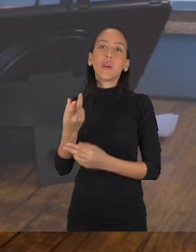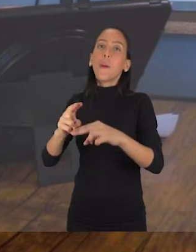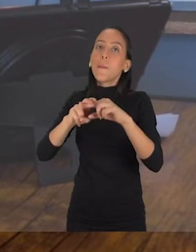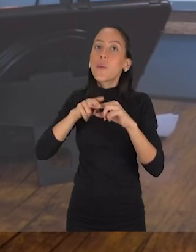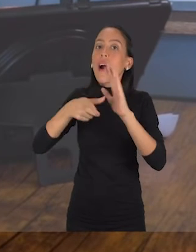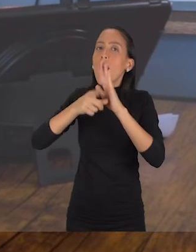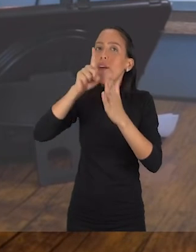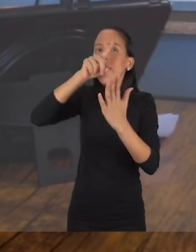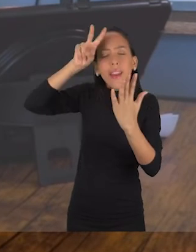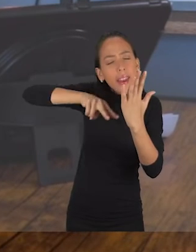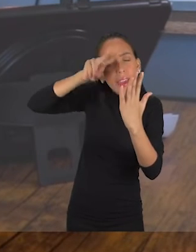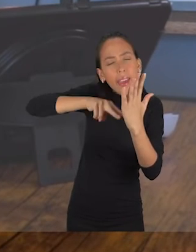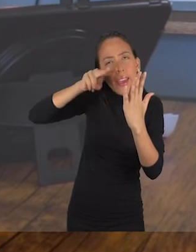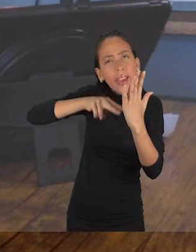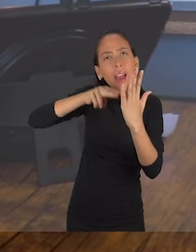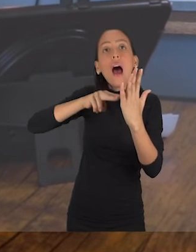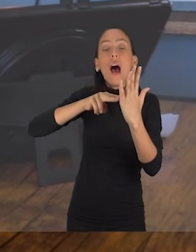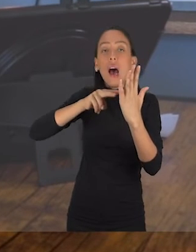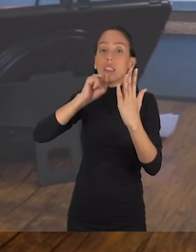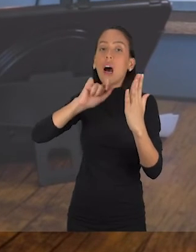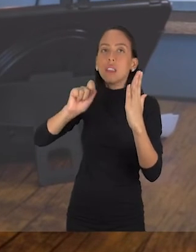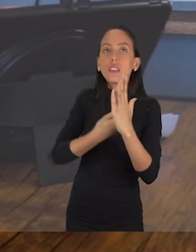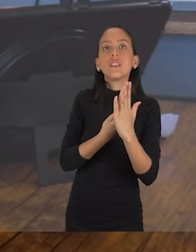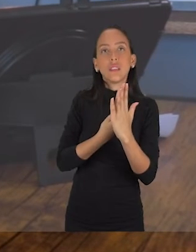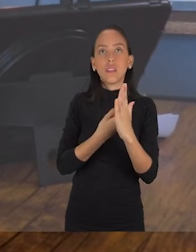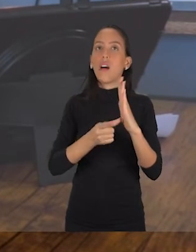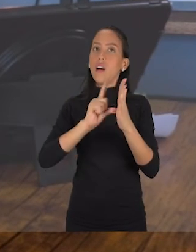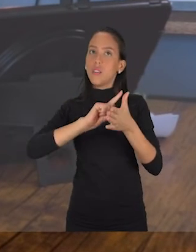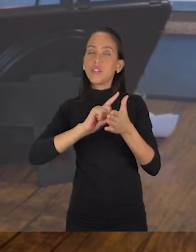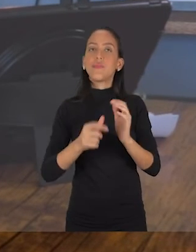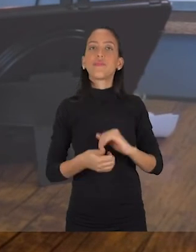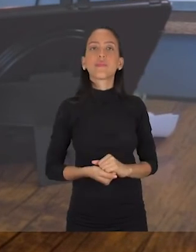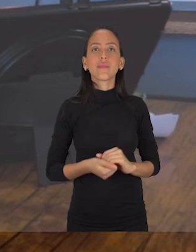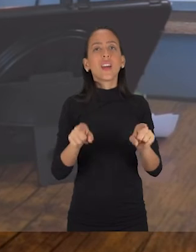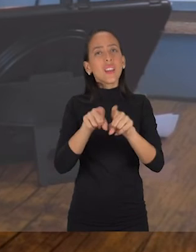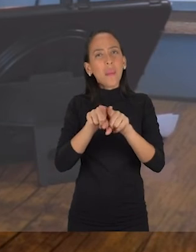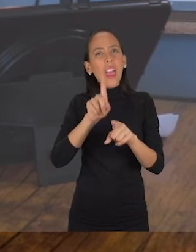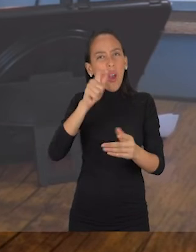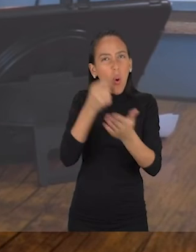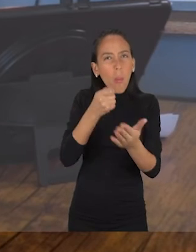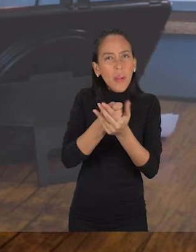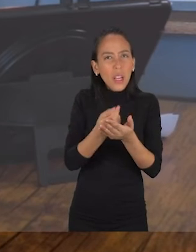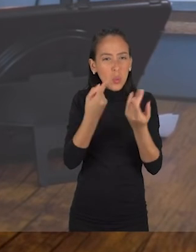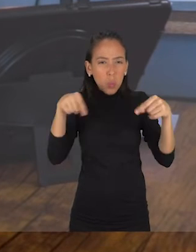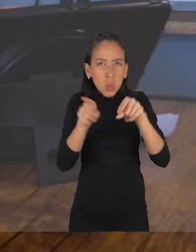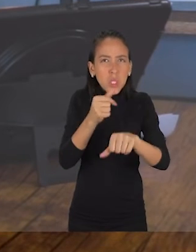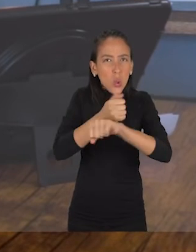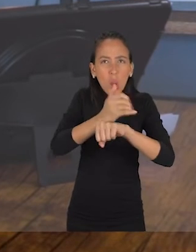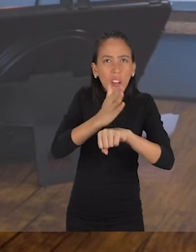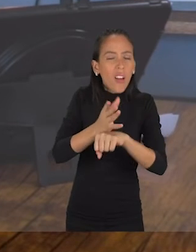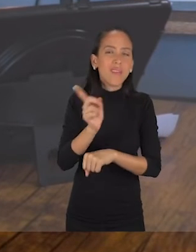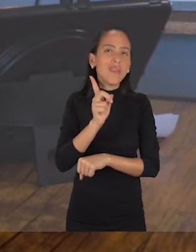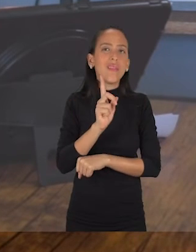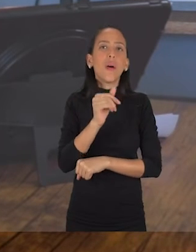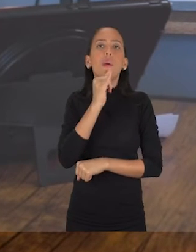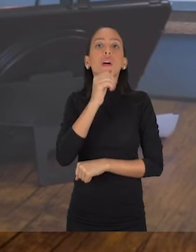Então, é sempre bom ler antes de pegar uma trilha. Uma coisa importante também é que não precisa colocar a trilha o tempo todo. Se você tem uma